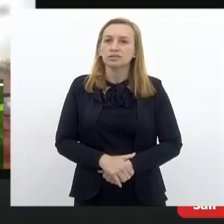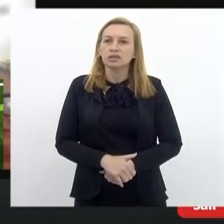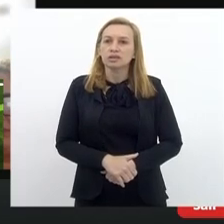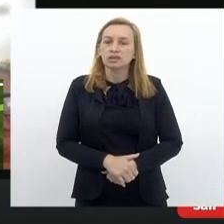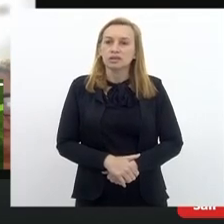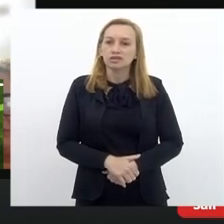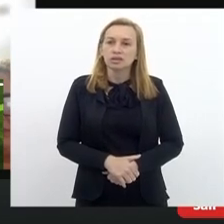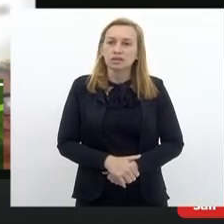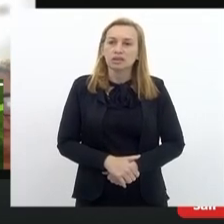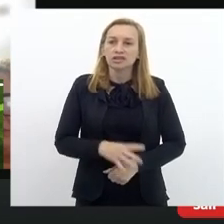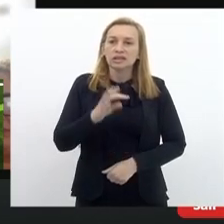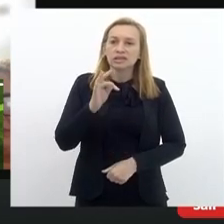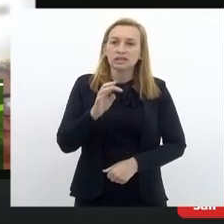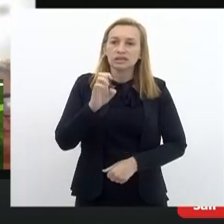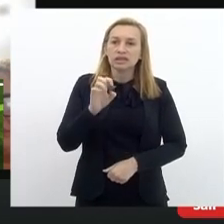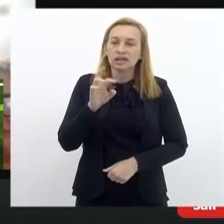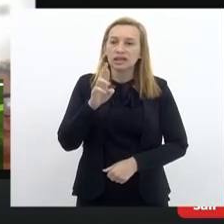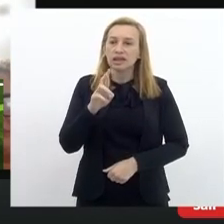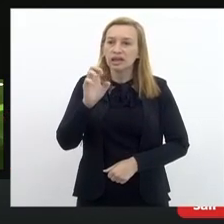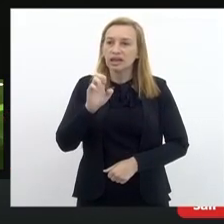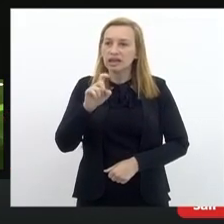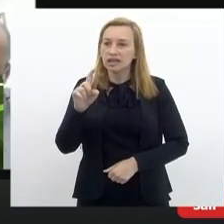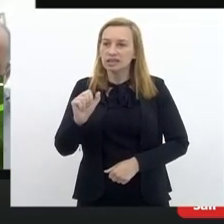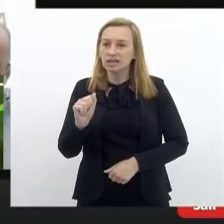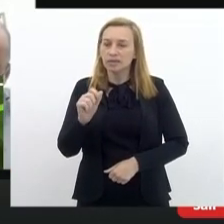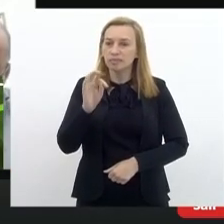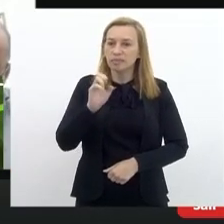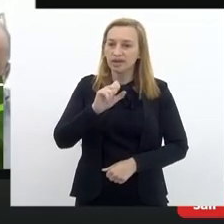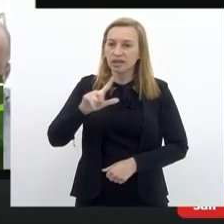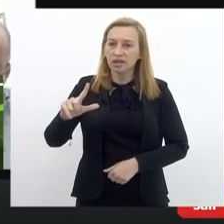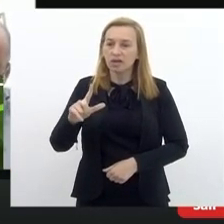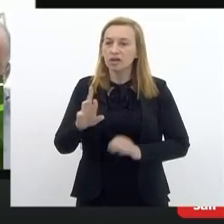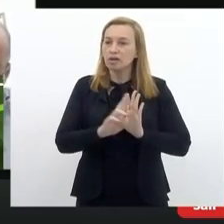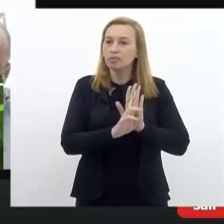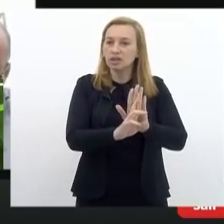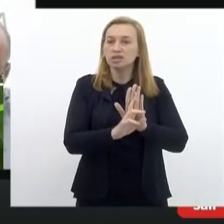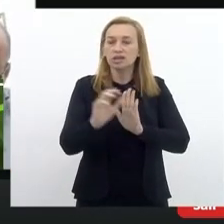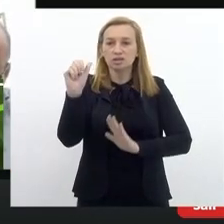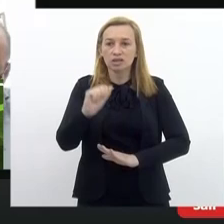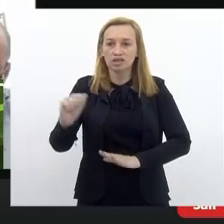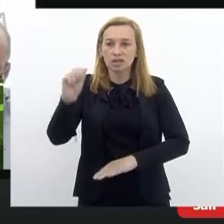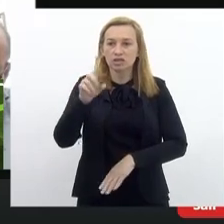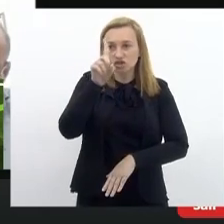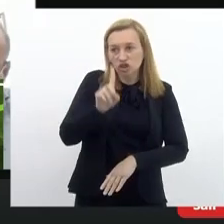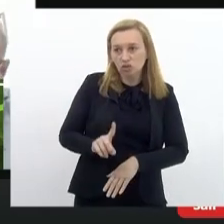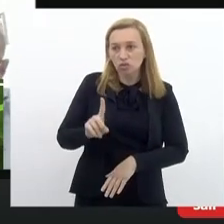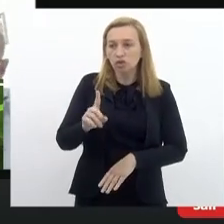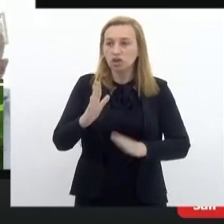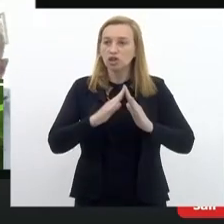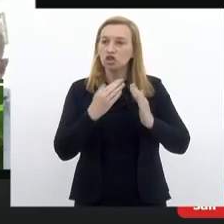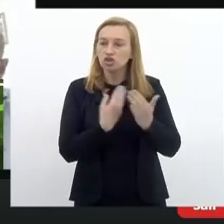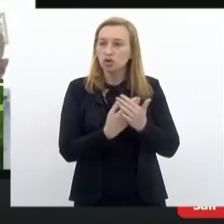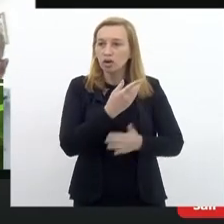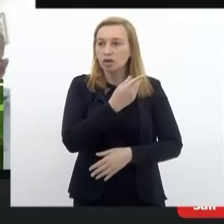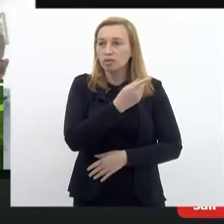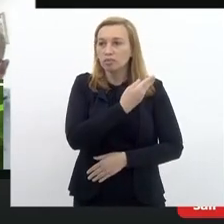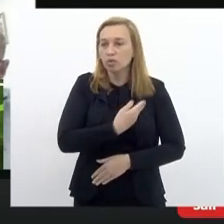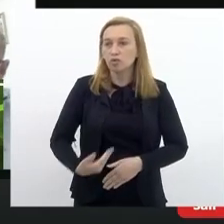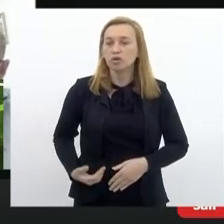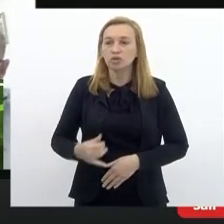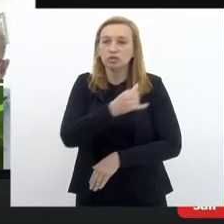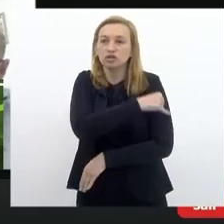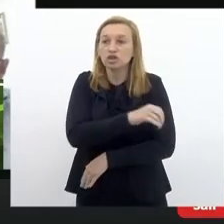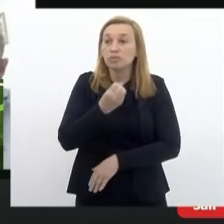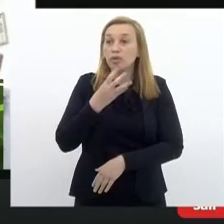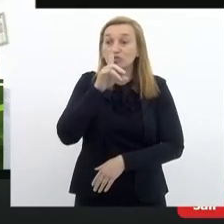a Tereza Pimentel, representante da ADER, da Associação dos Diretores das Escolas Públicas do Estado do Rio de Janeiro. Bom